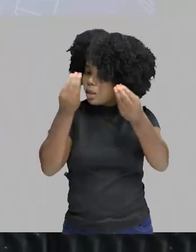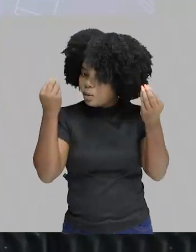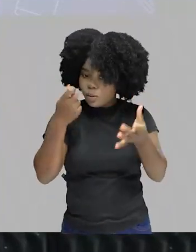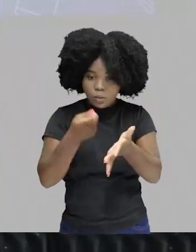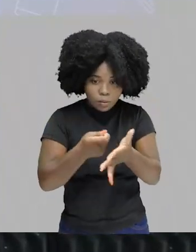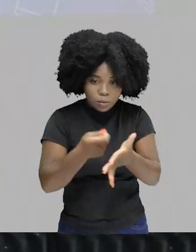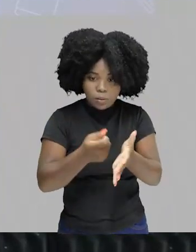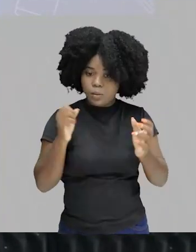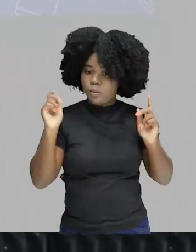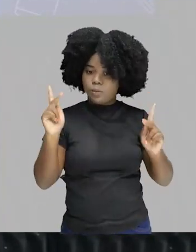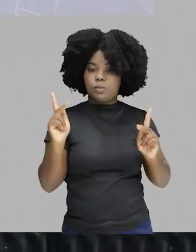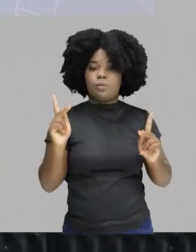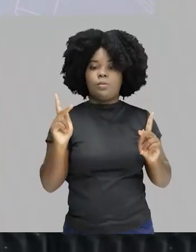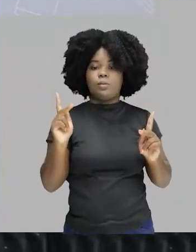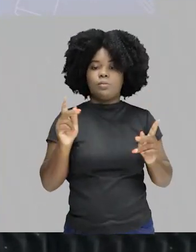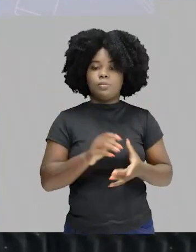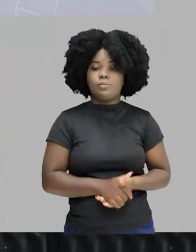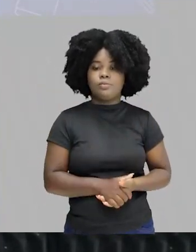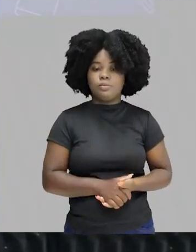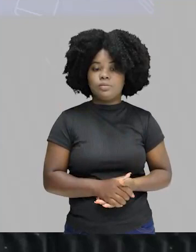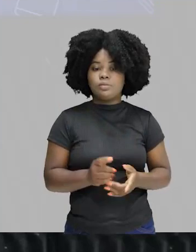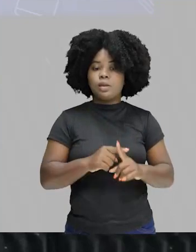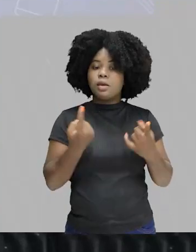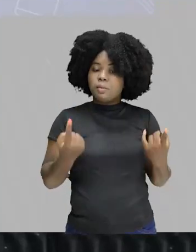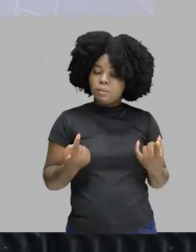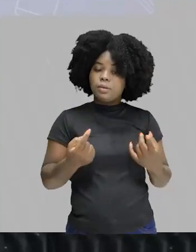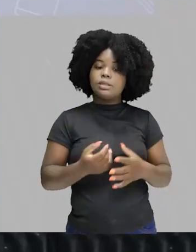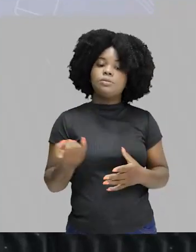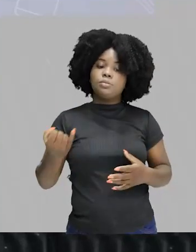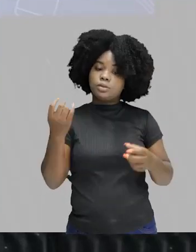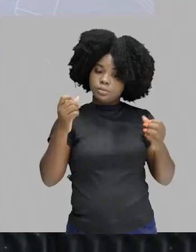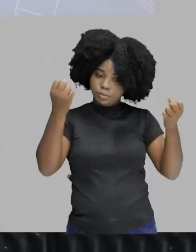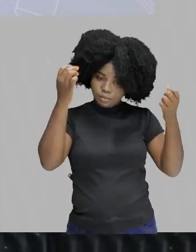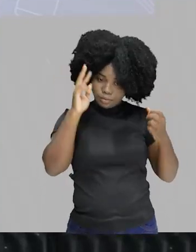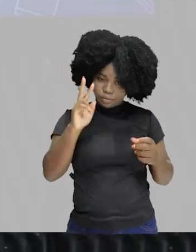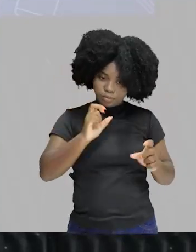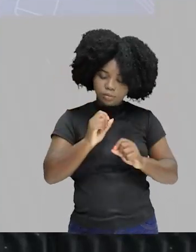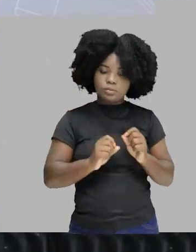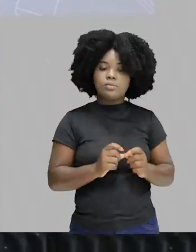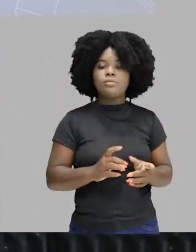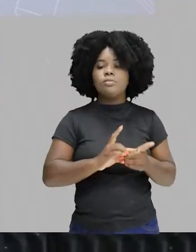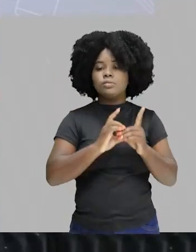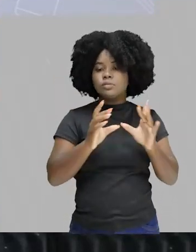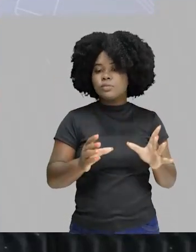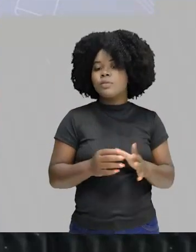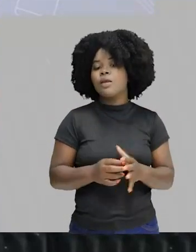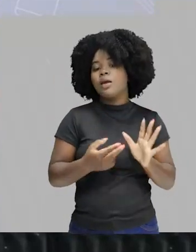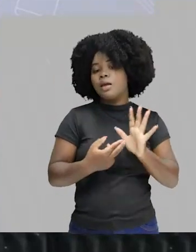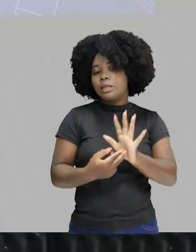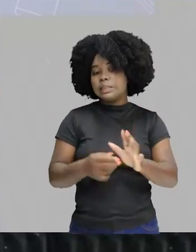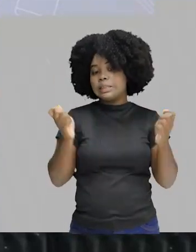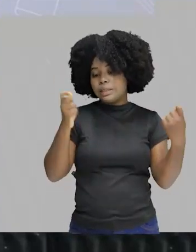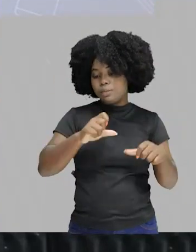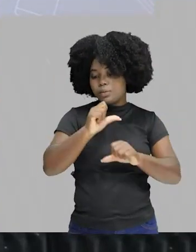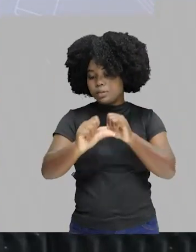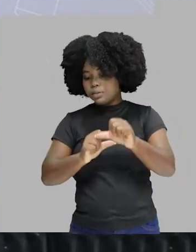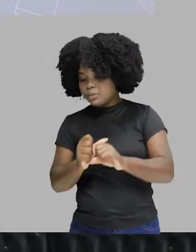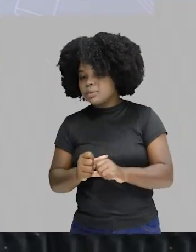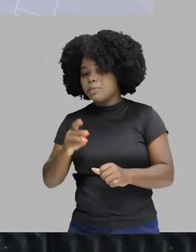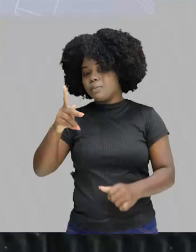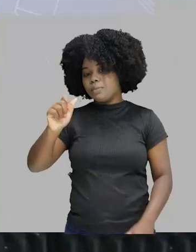deveres. Mas o ideal, não esqueça, que essa democracia representativa, ela possa migrar para uma democracia